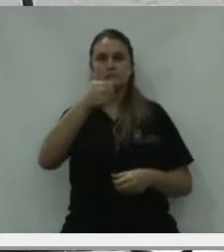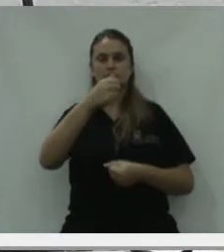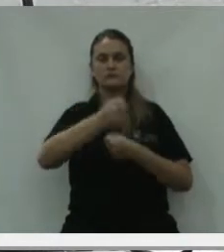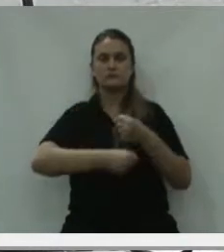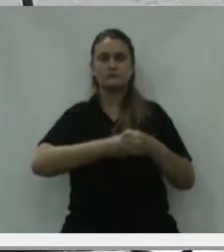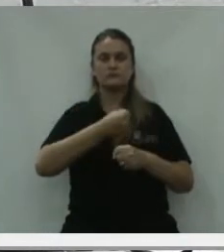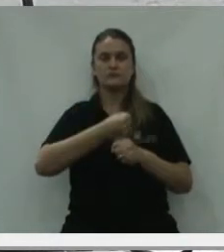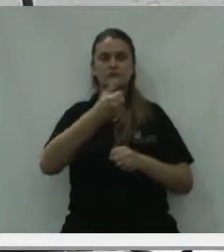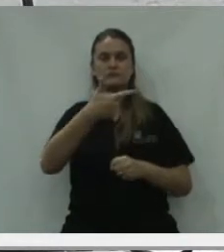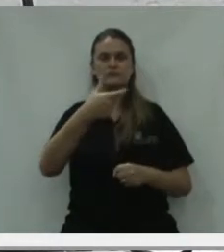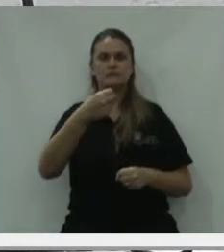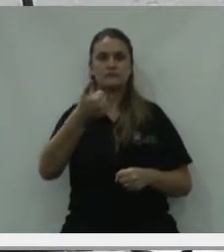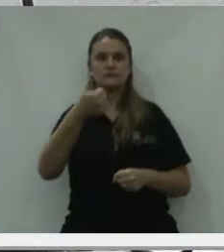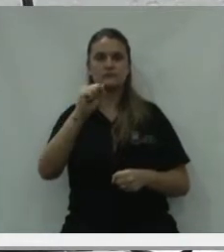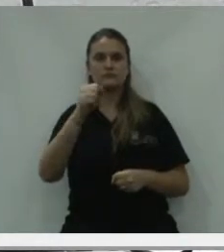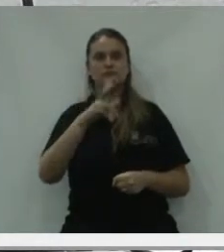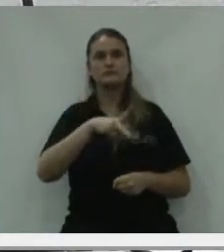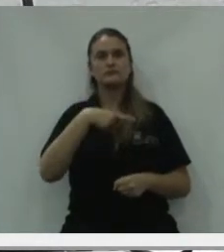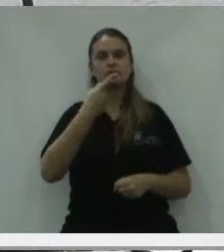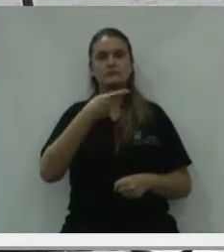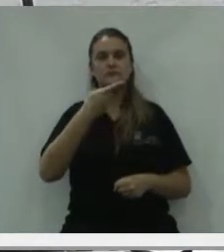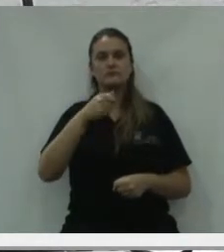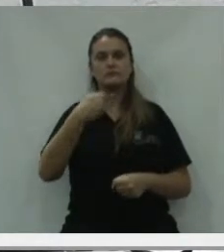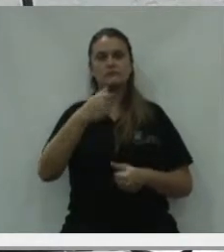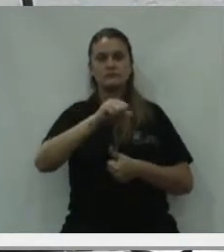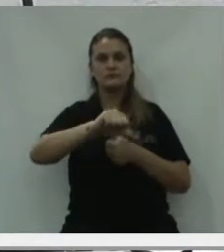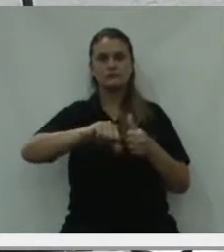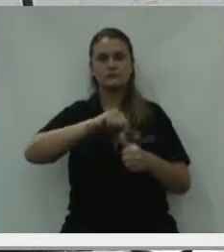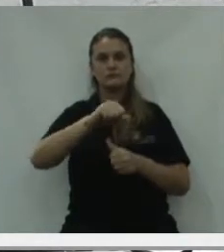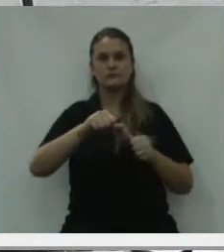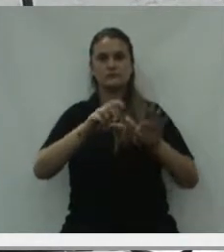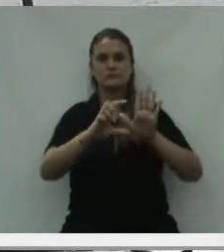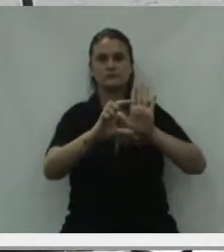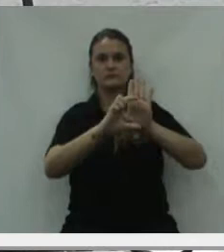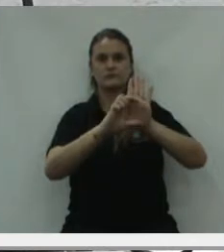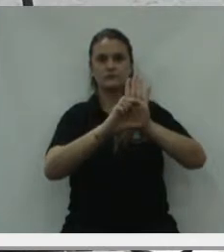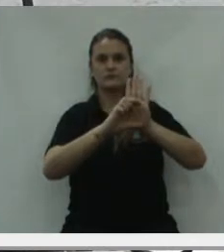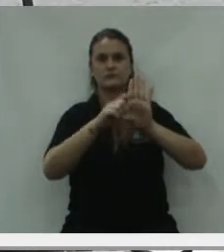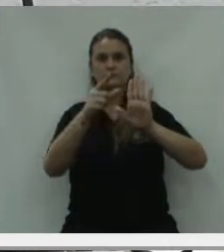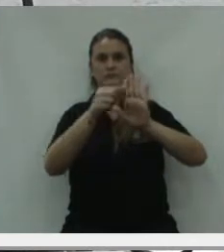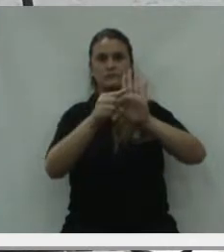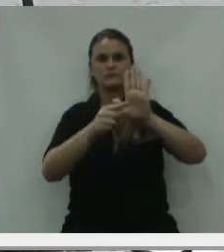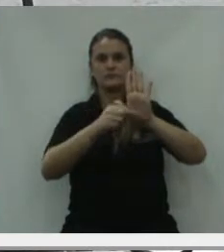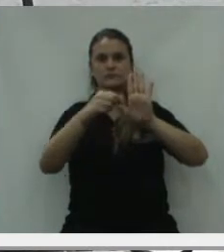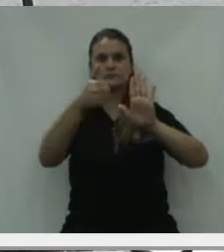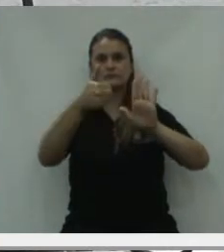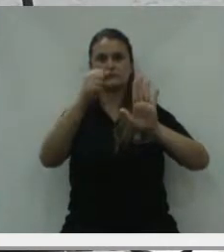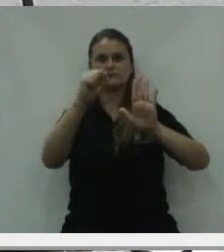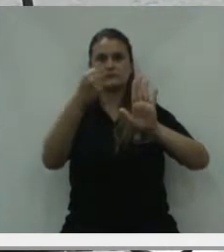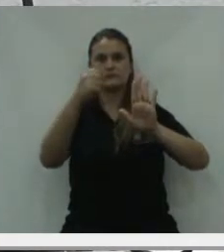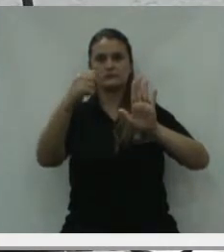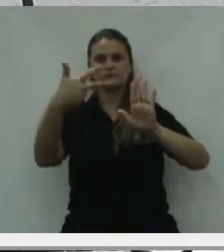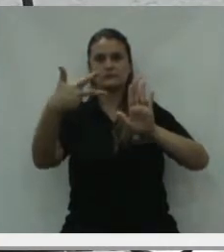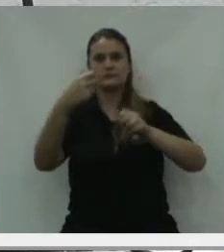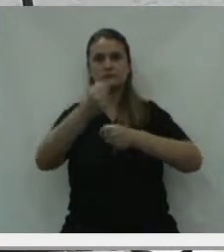1 barra 2018, dispõe sobre alteração no parágrafo único do artigo